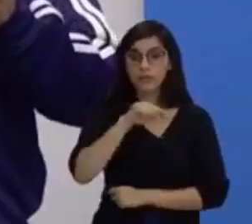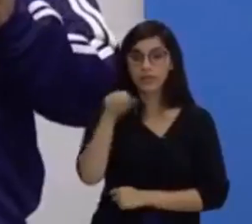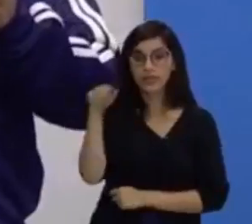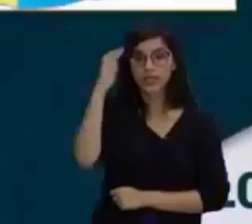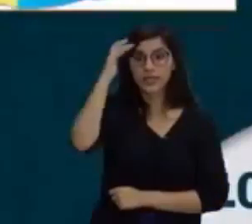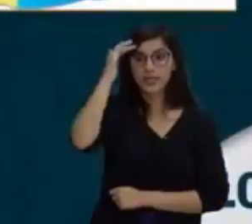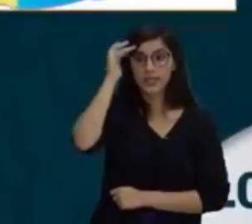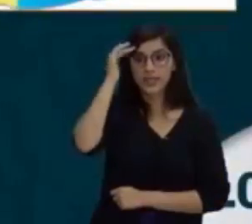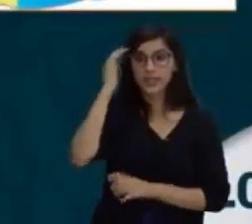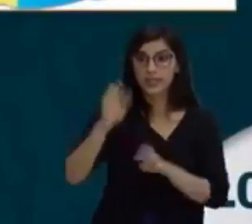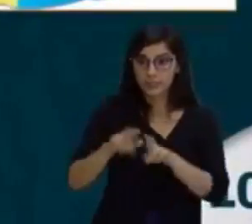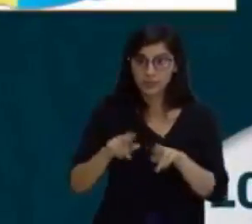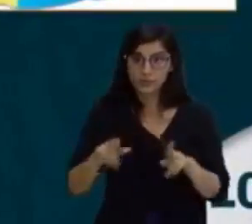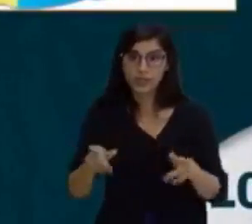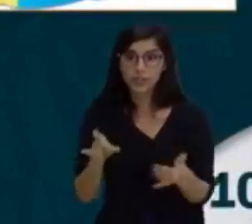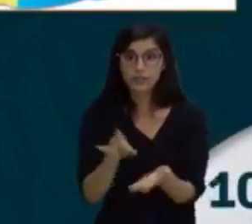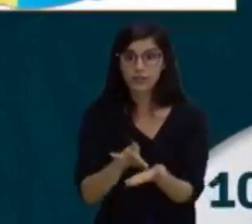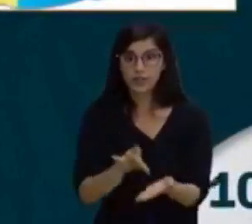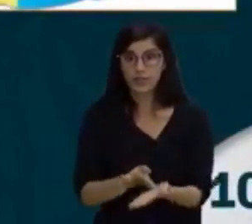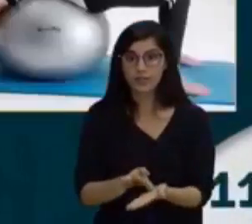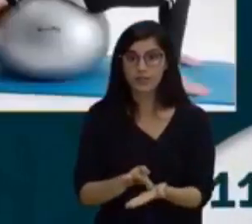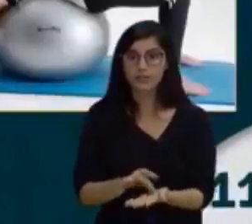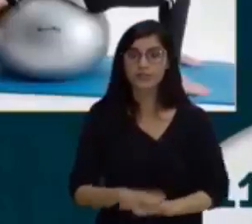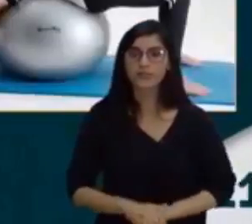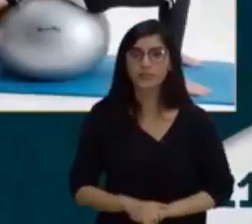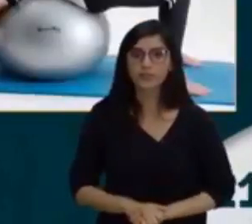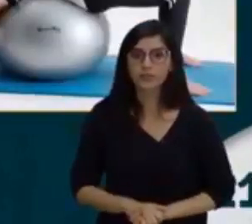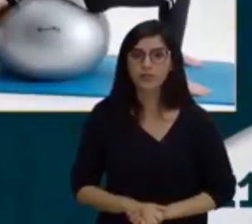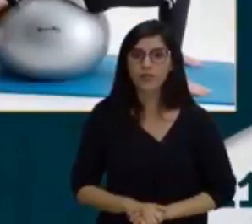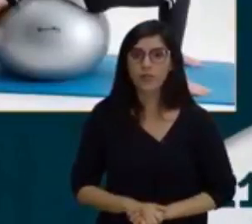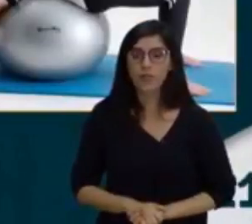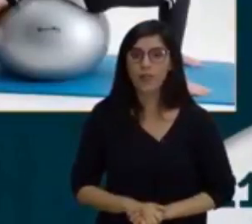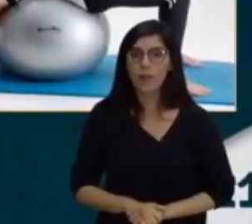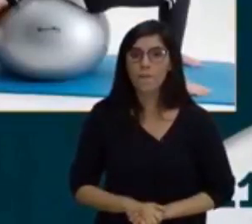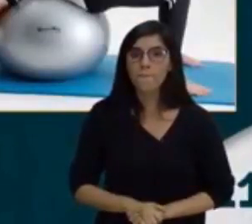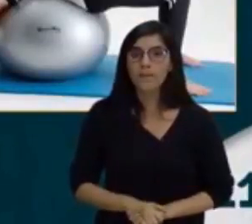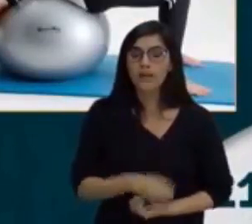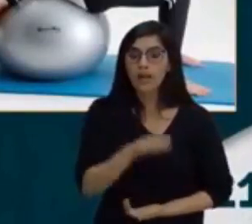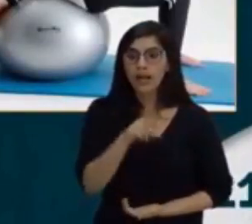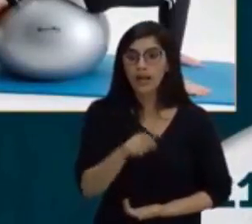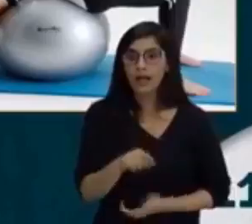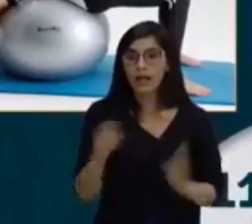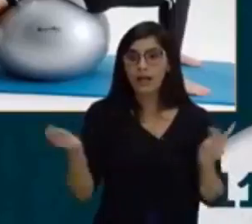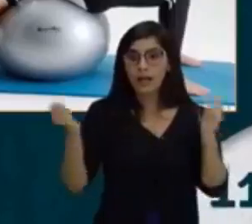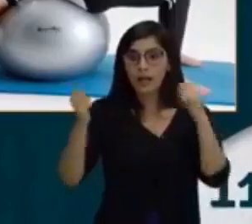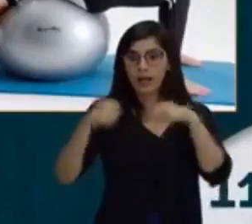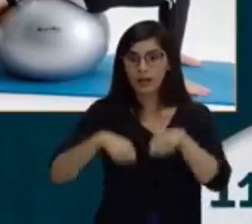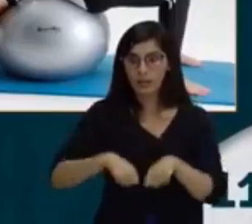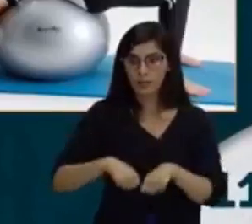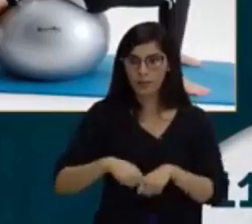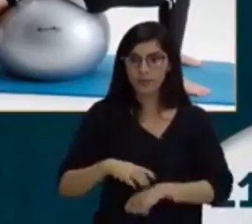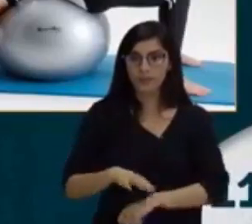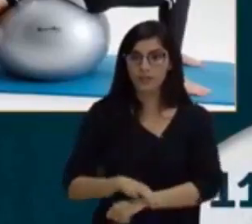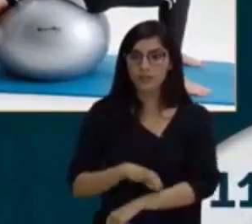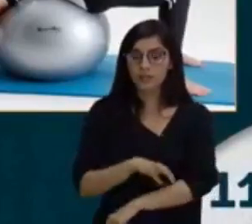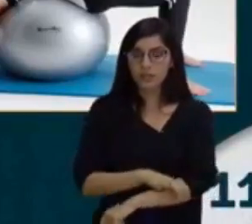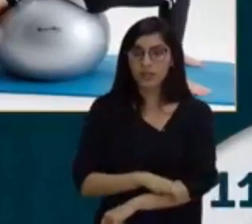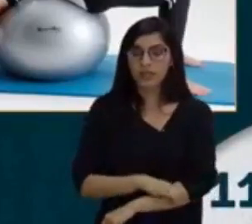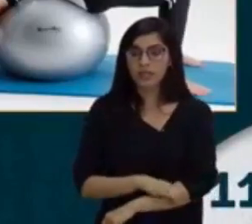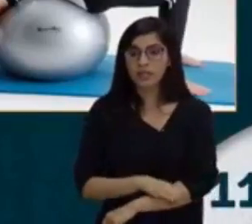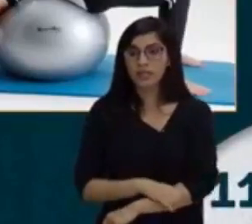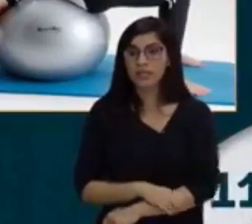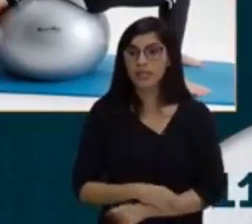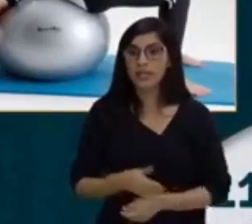diferença de fato. Vem para a tela novamente comigo. As capacidades motoras é aquilo que se nasce